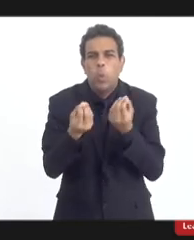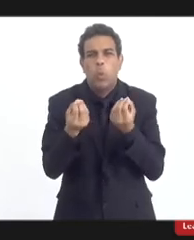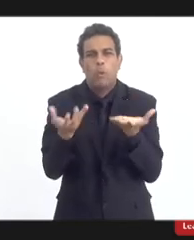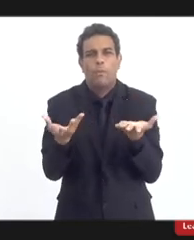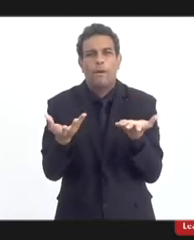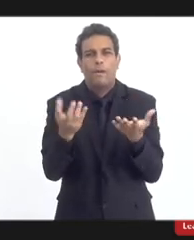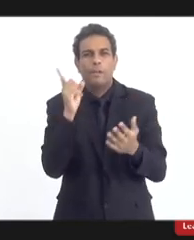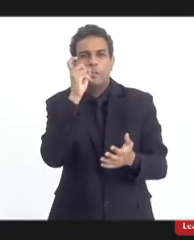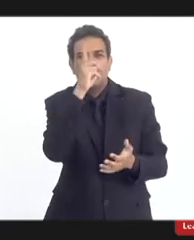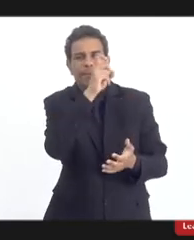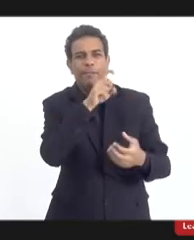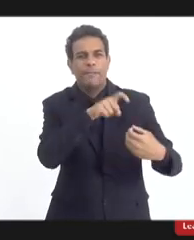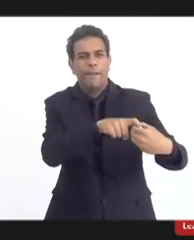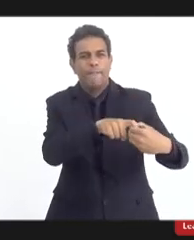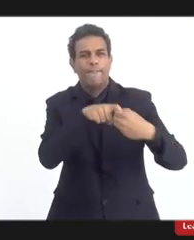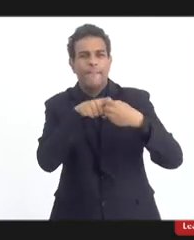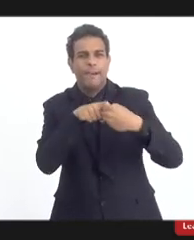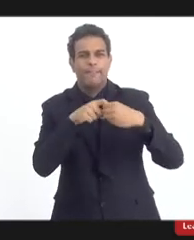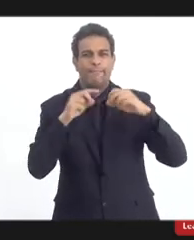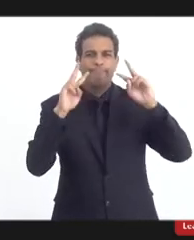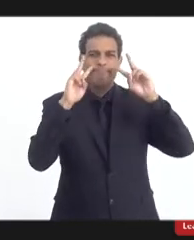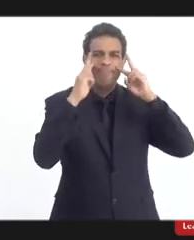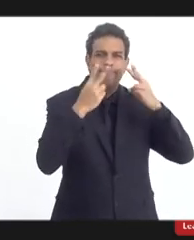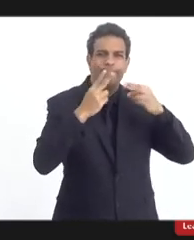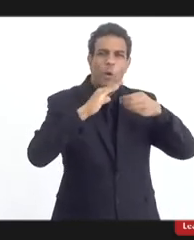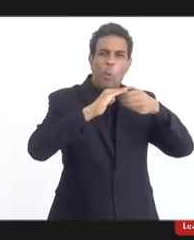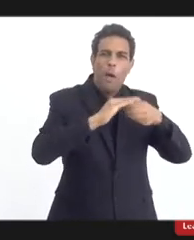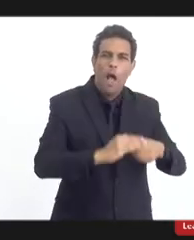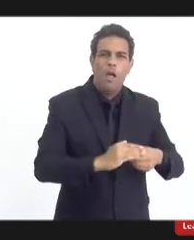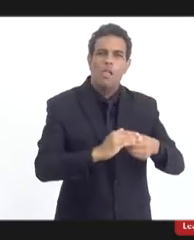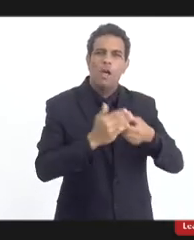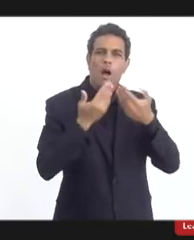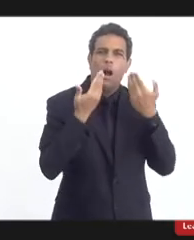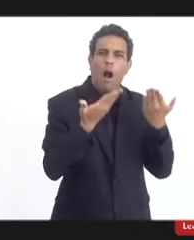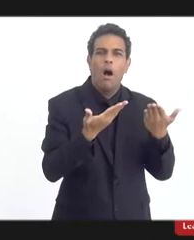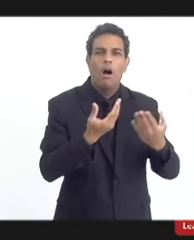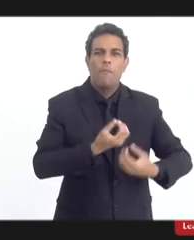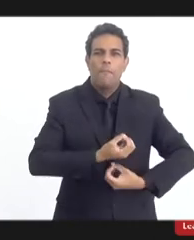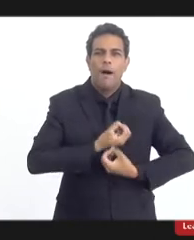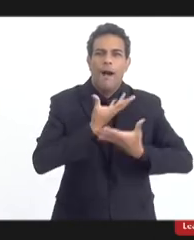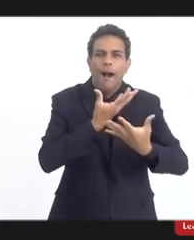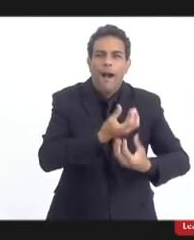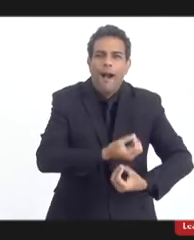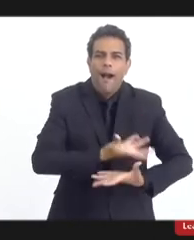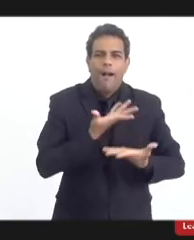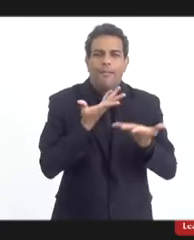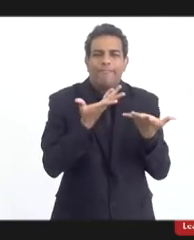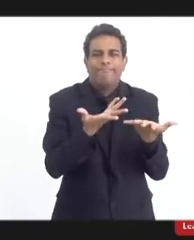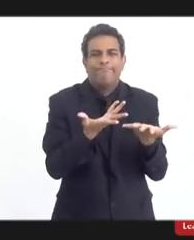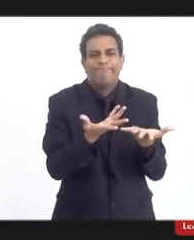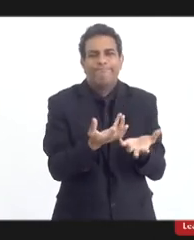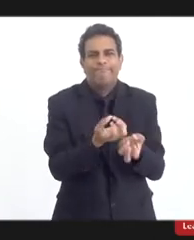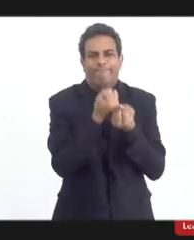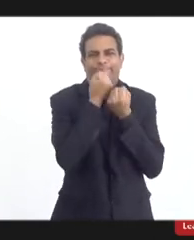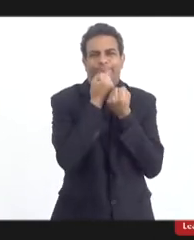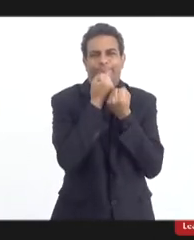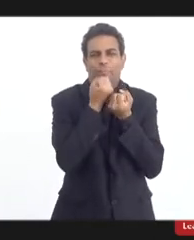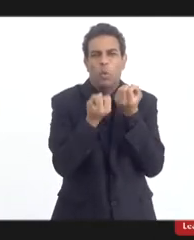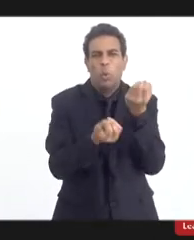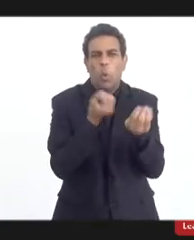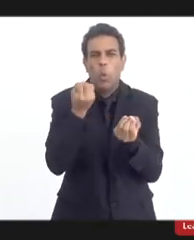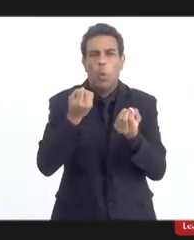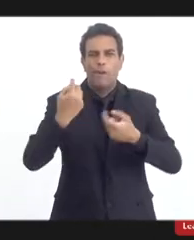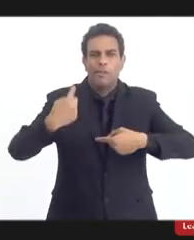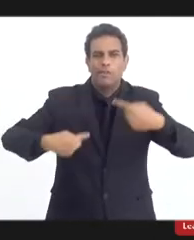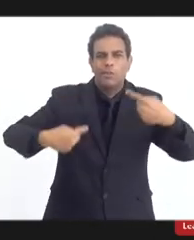puxadinho não me não me ocorre outra expressão um puxadinho das de